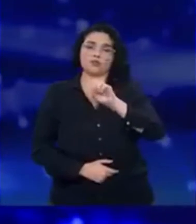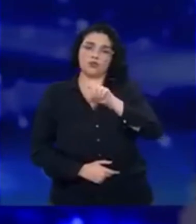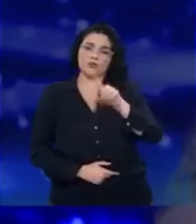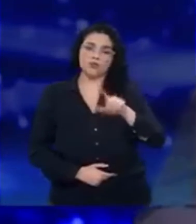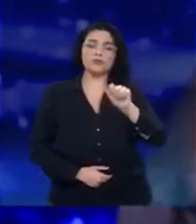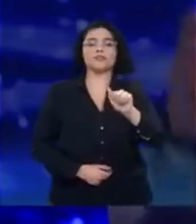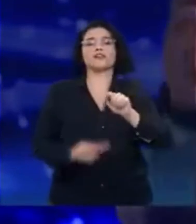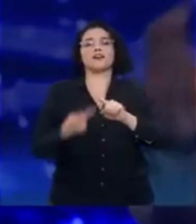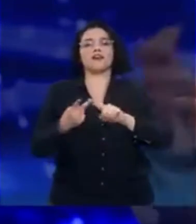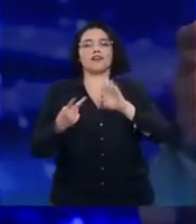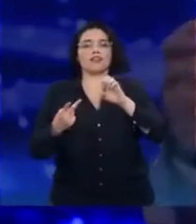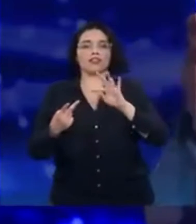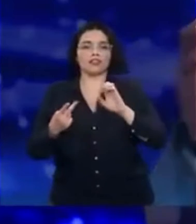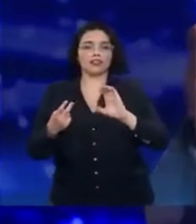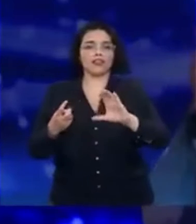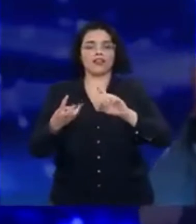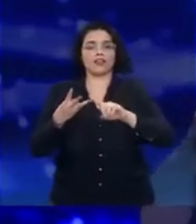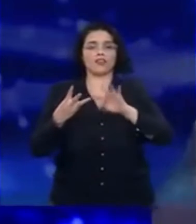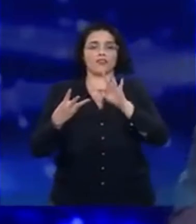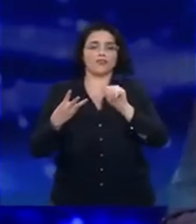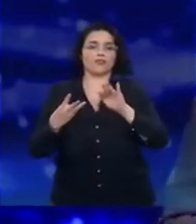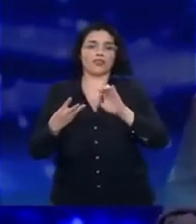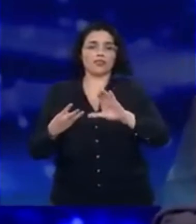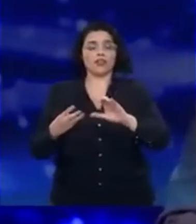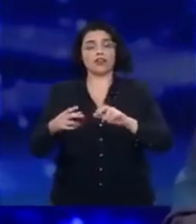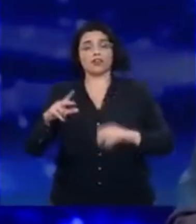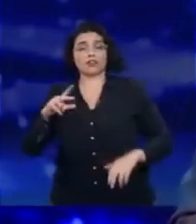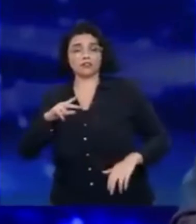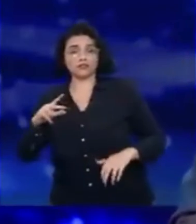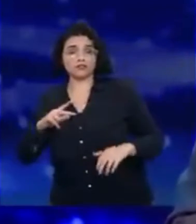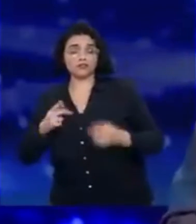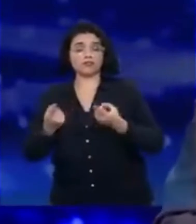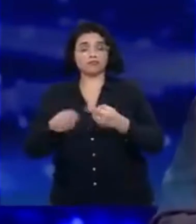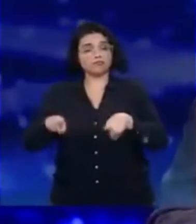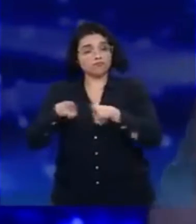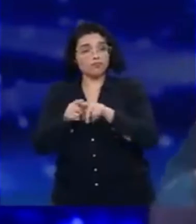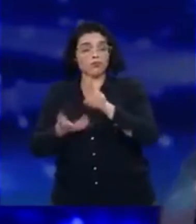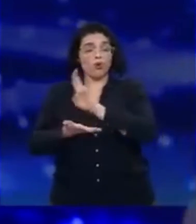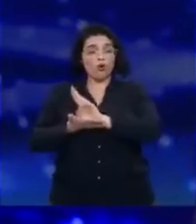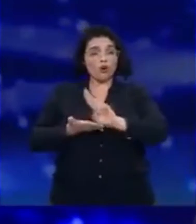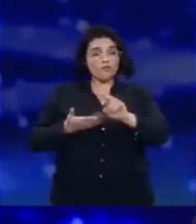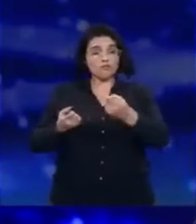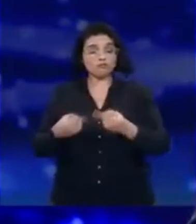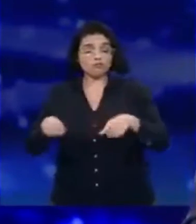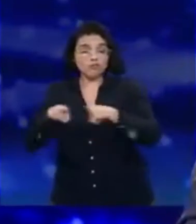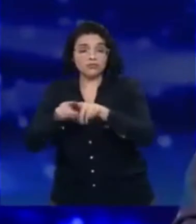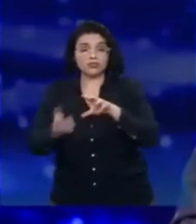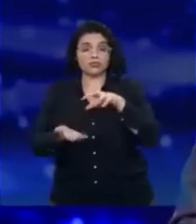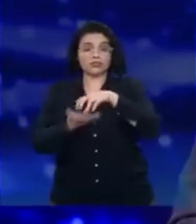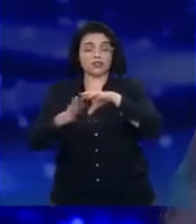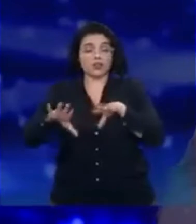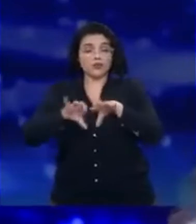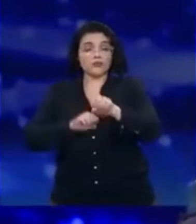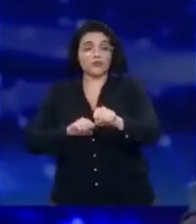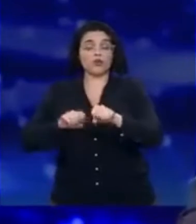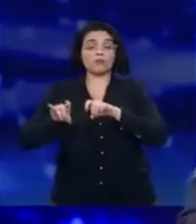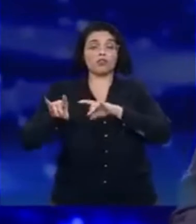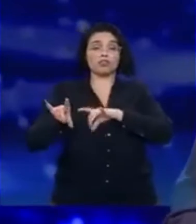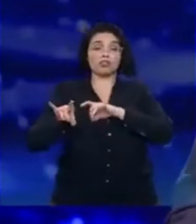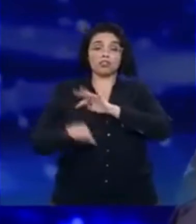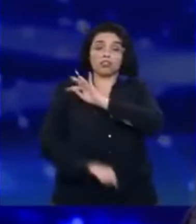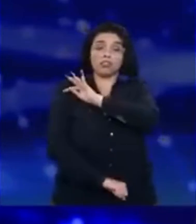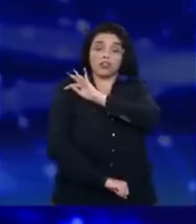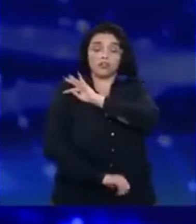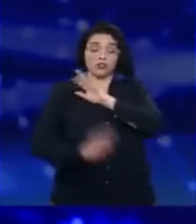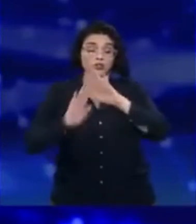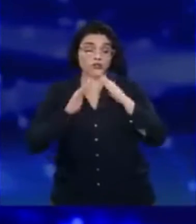possa ter, em parceria com a iniciativa privada, em parceria com as universidades, centros de formação técnico na escola, para